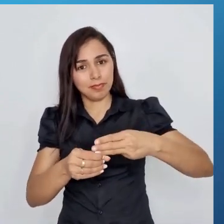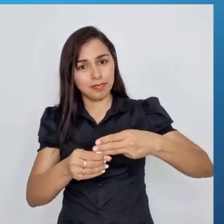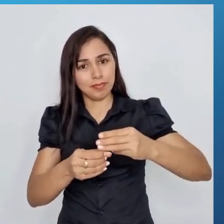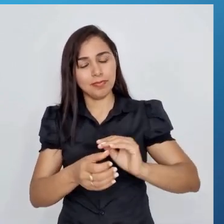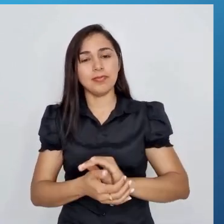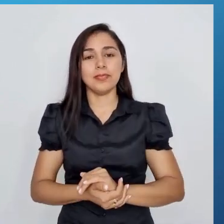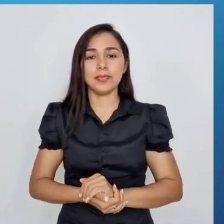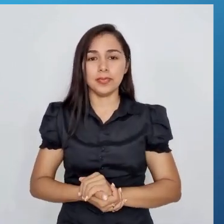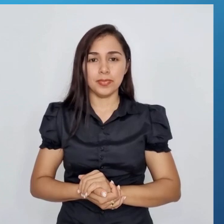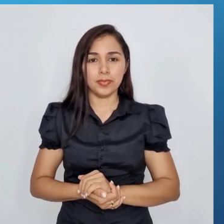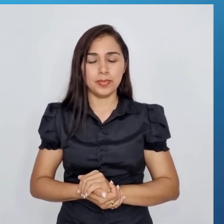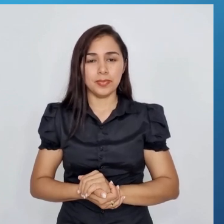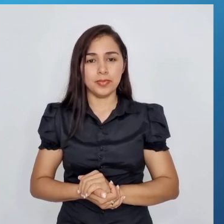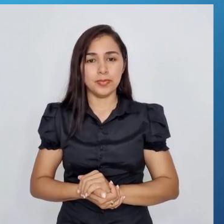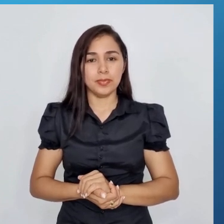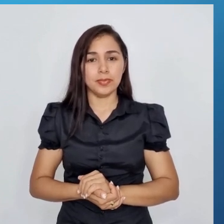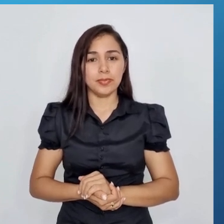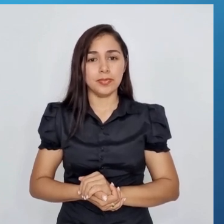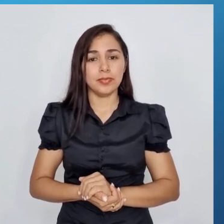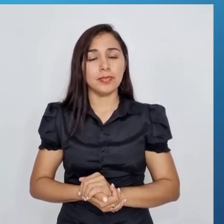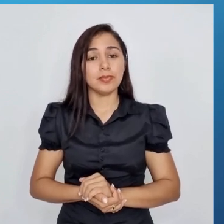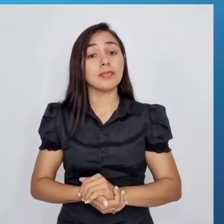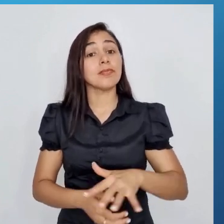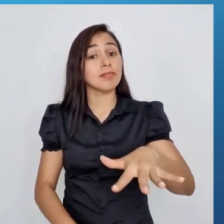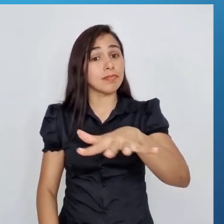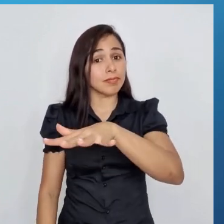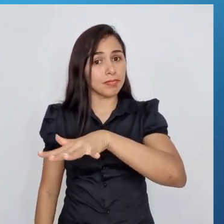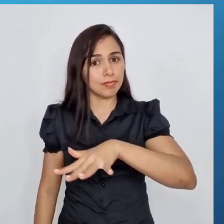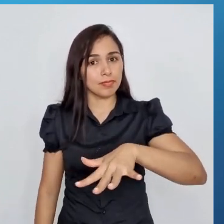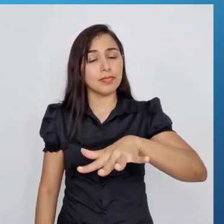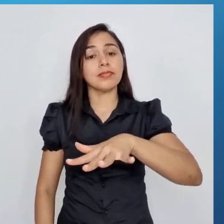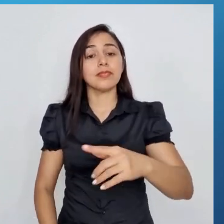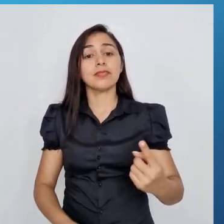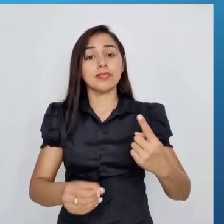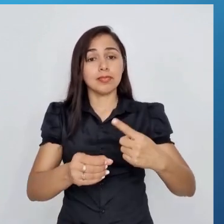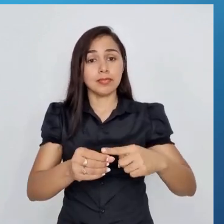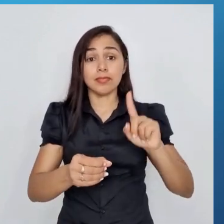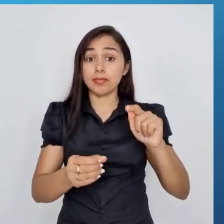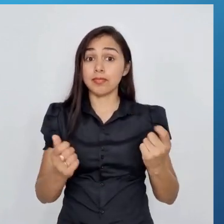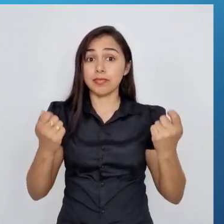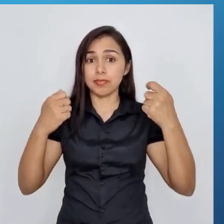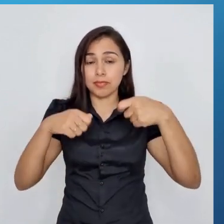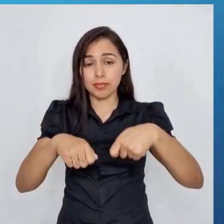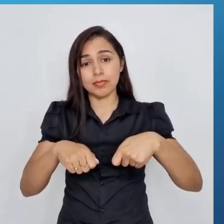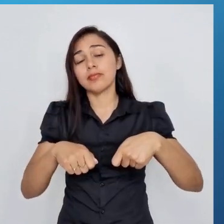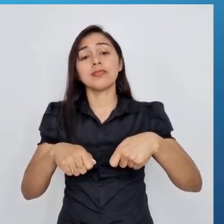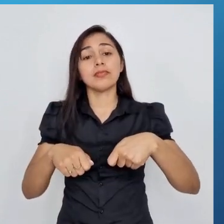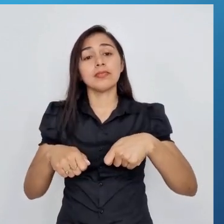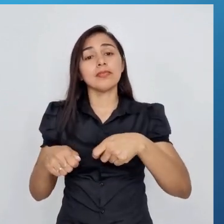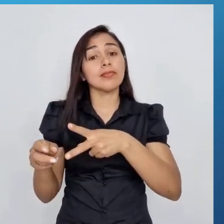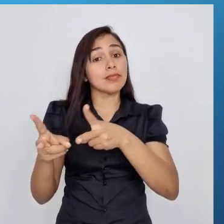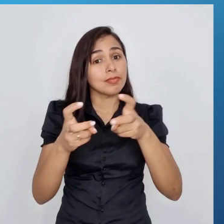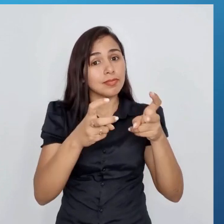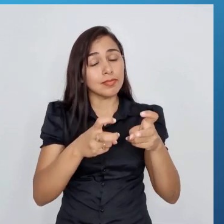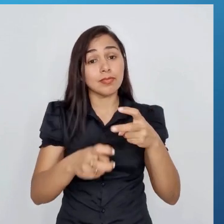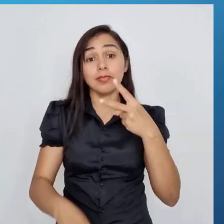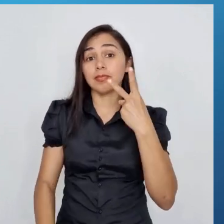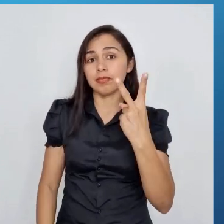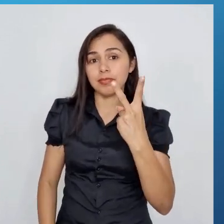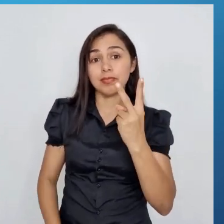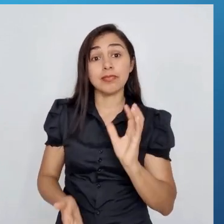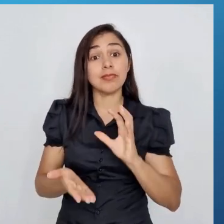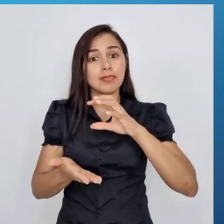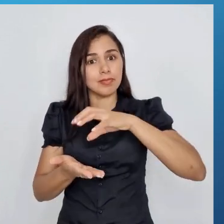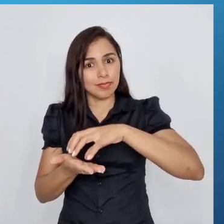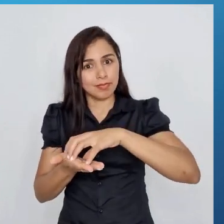Dentro do espaço urbano, a gente pode identificar dois setores específicos da